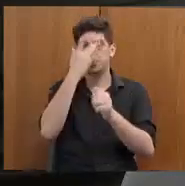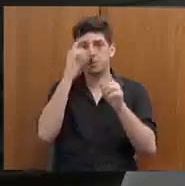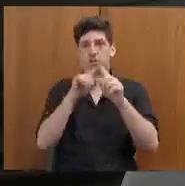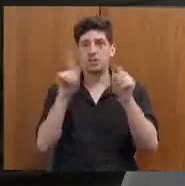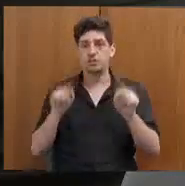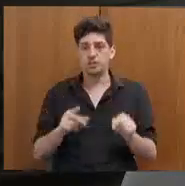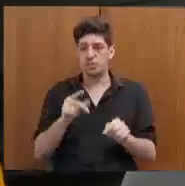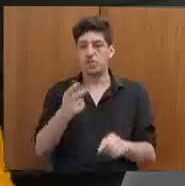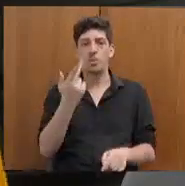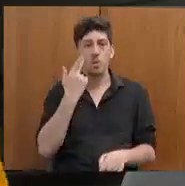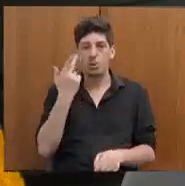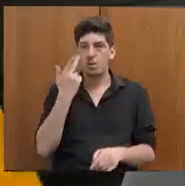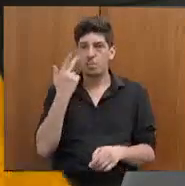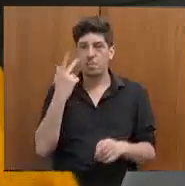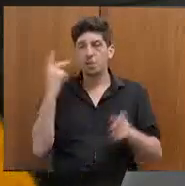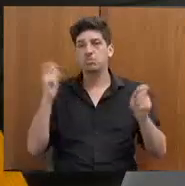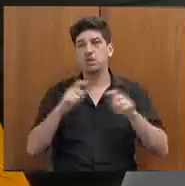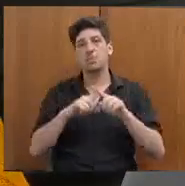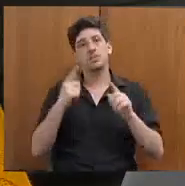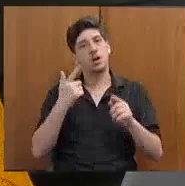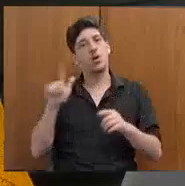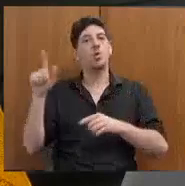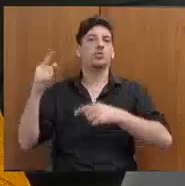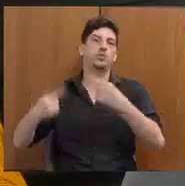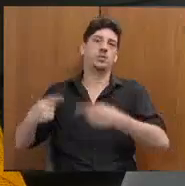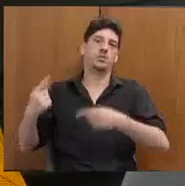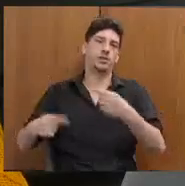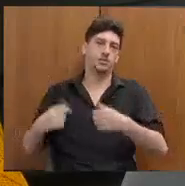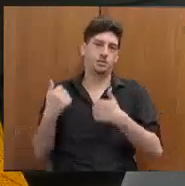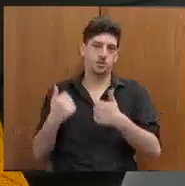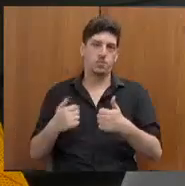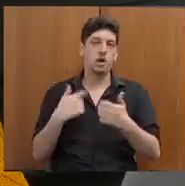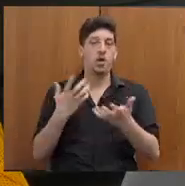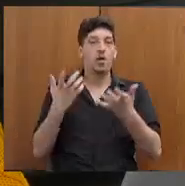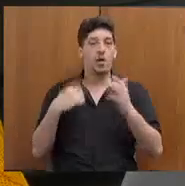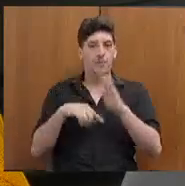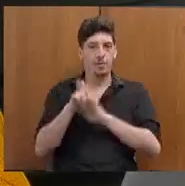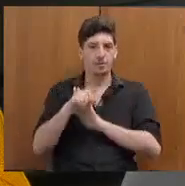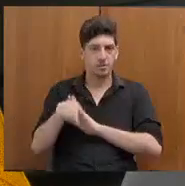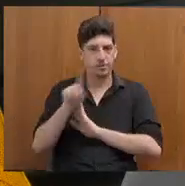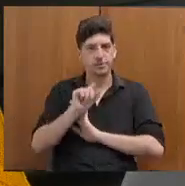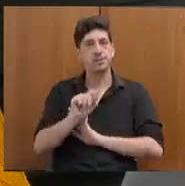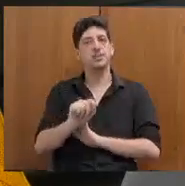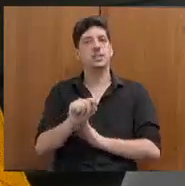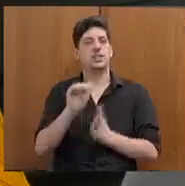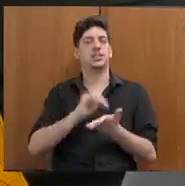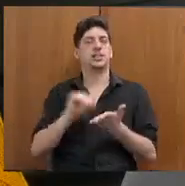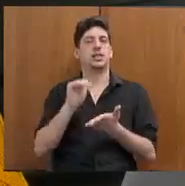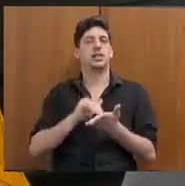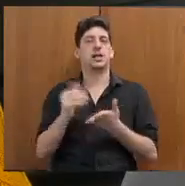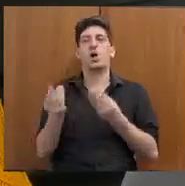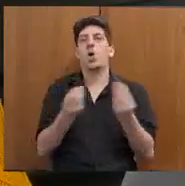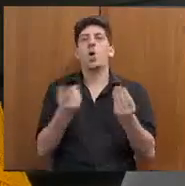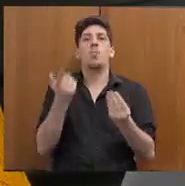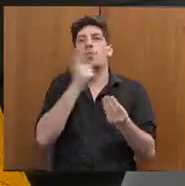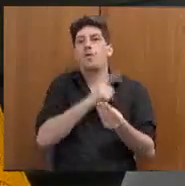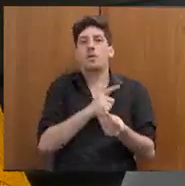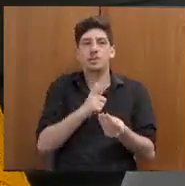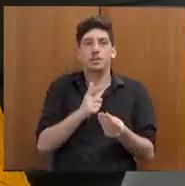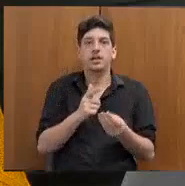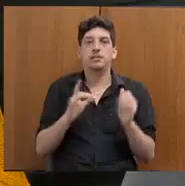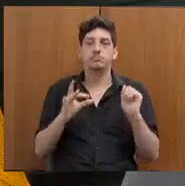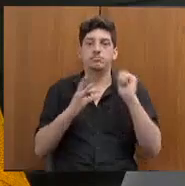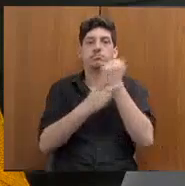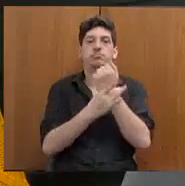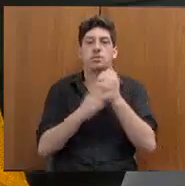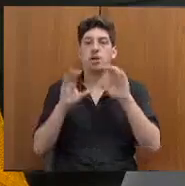disposição do conselho. Mas aí é um outro debate. O que eu quero questionar da secretaria é como ela pretende garantir a realização